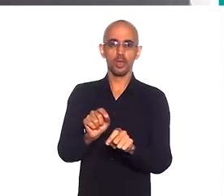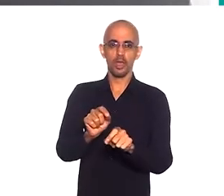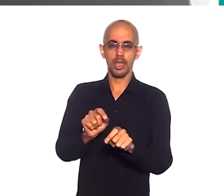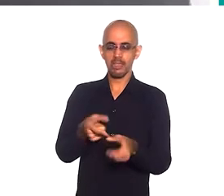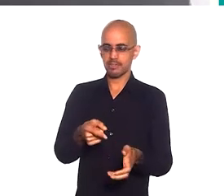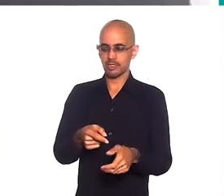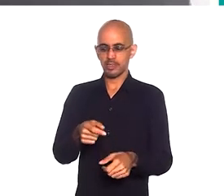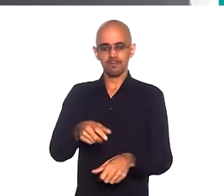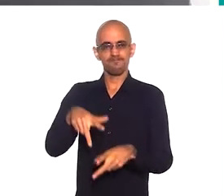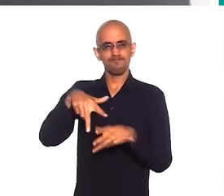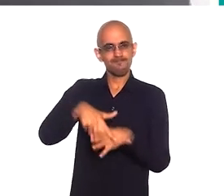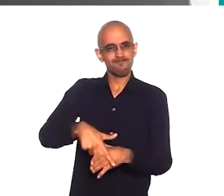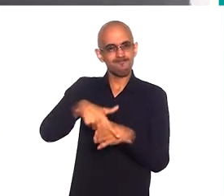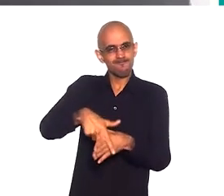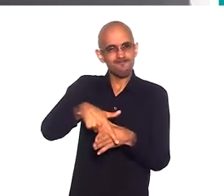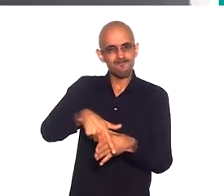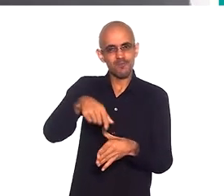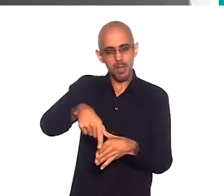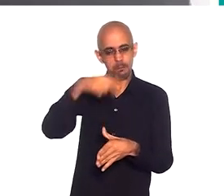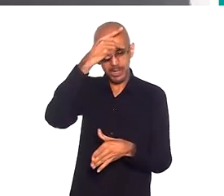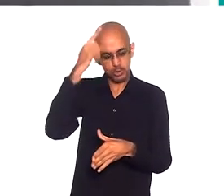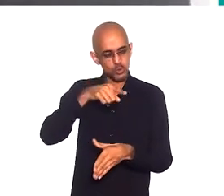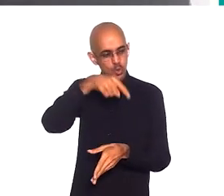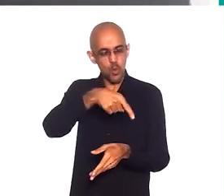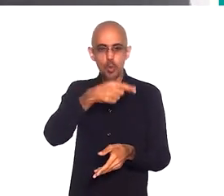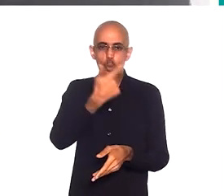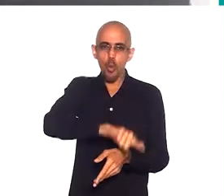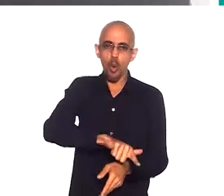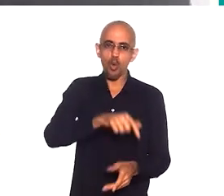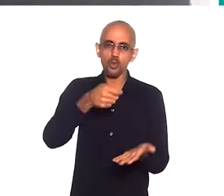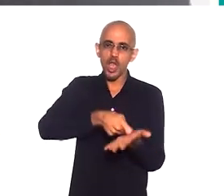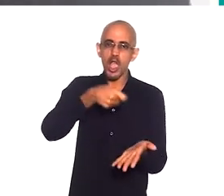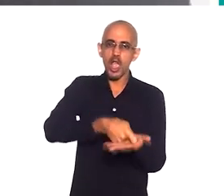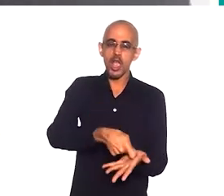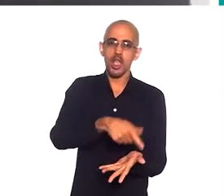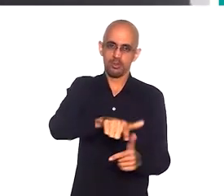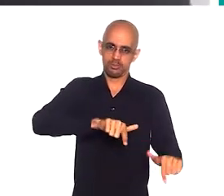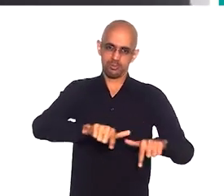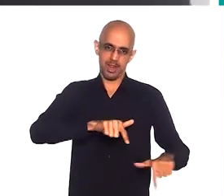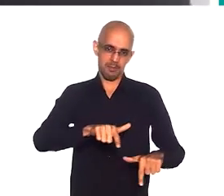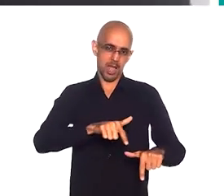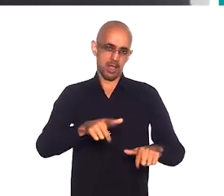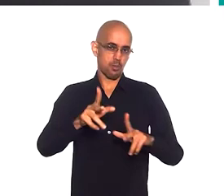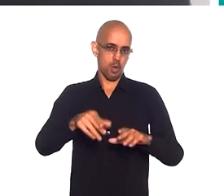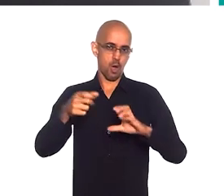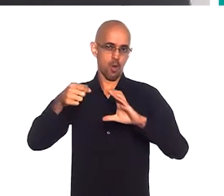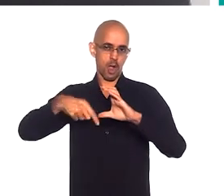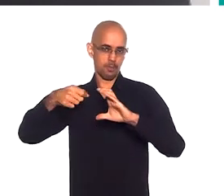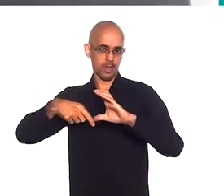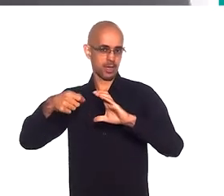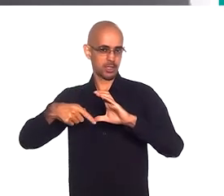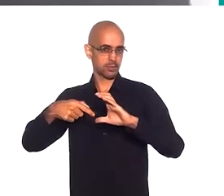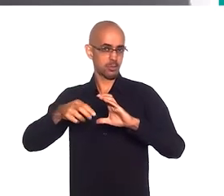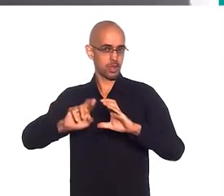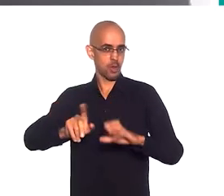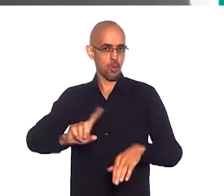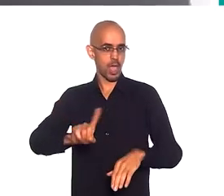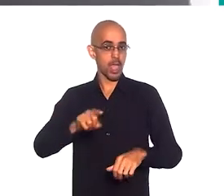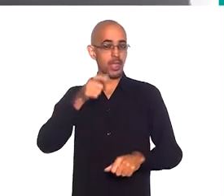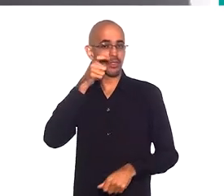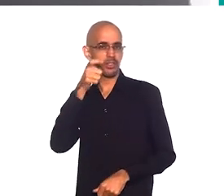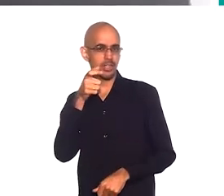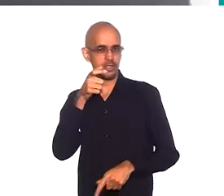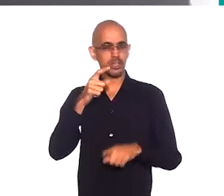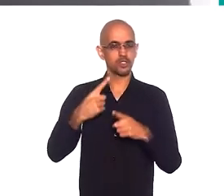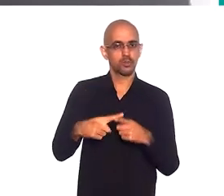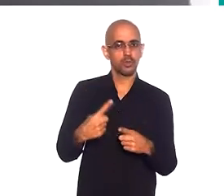exploração do trabalho. O homem explorando o outro, como é o capitalismo. É muito interessante que